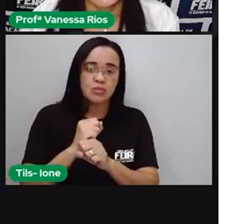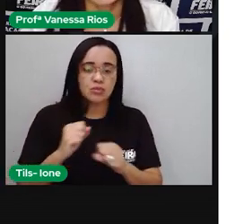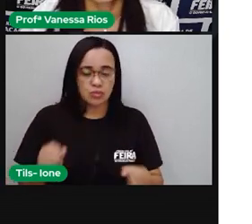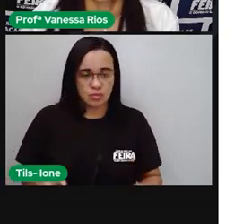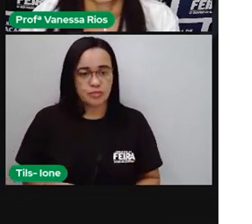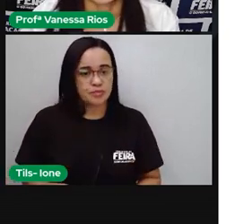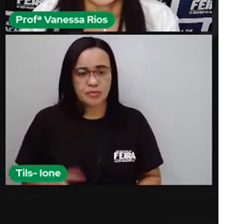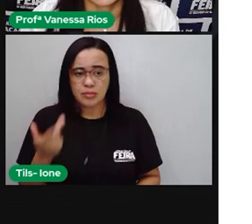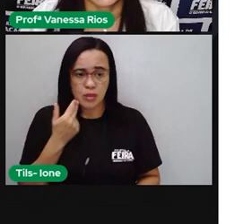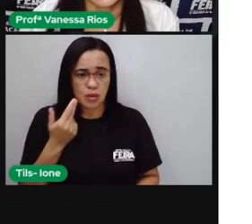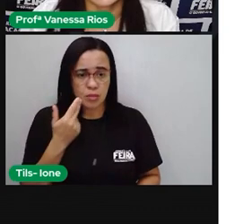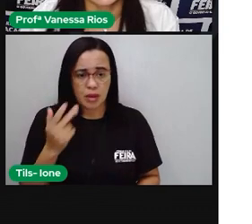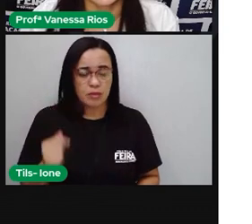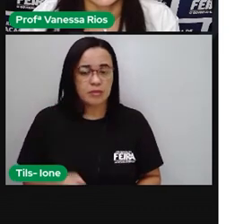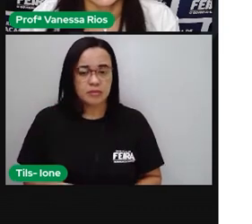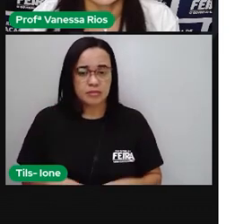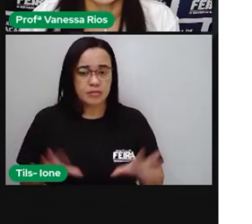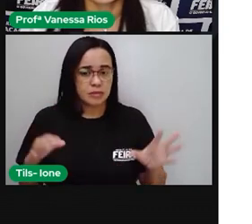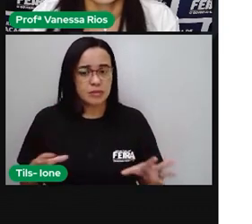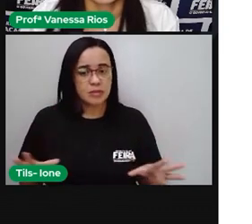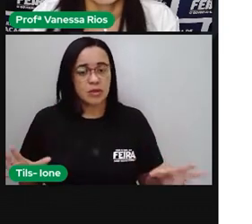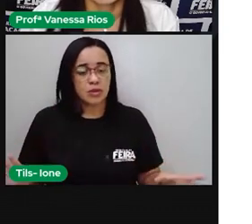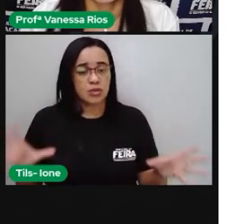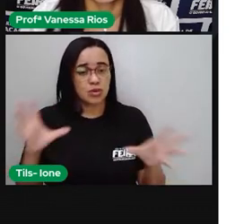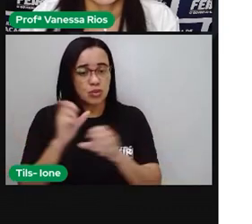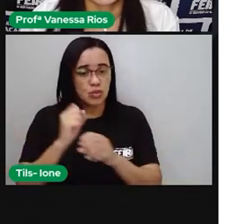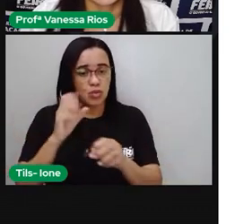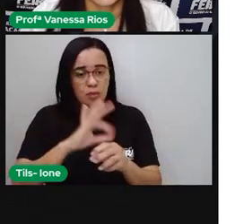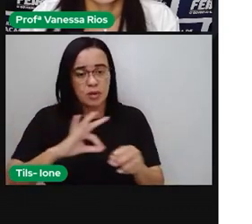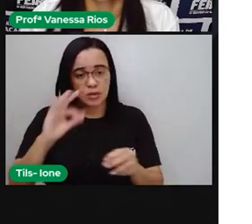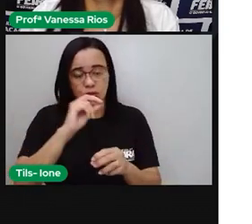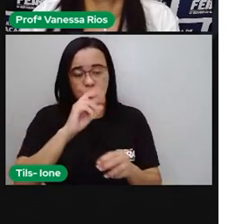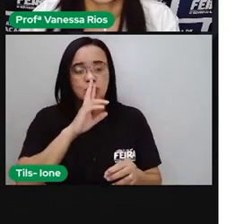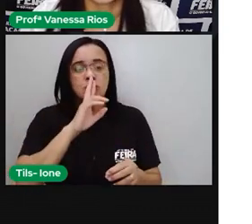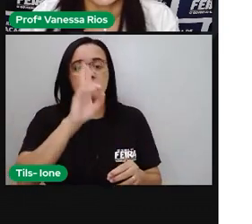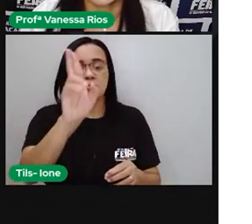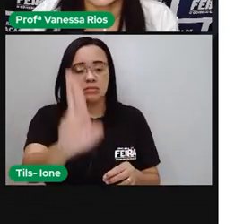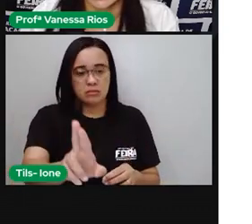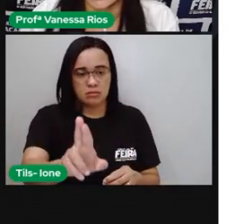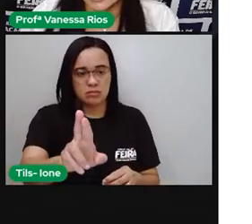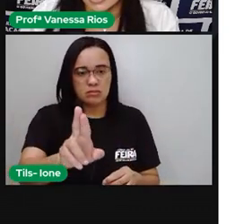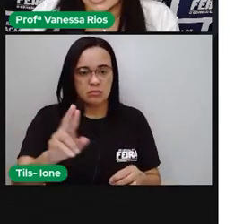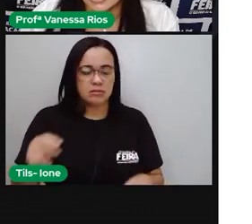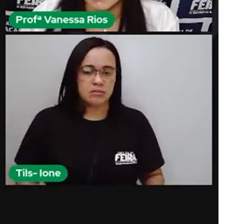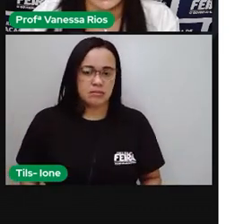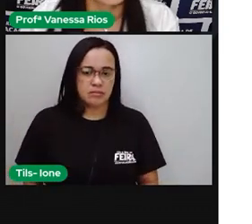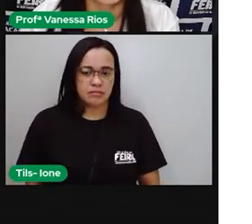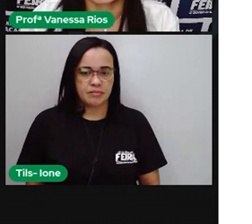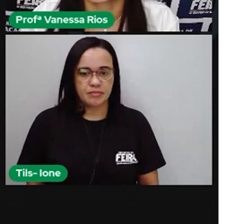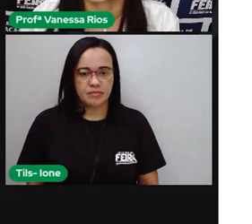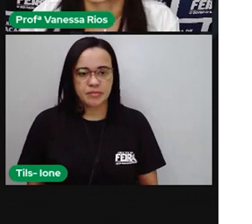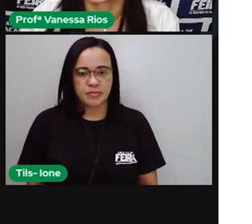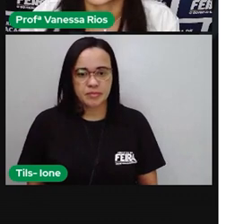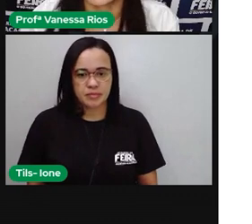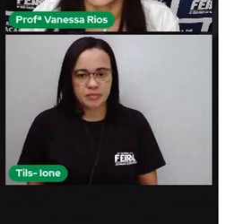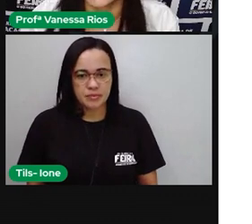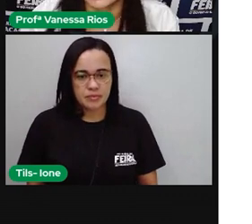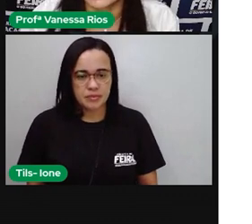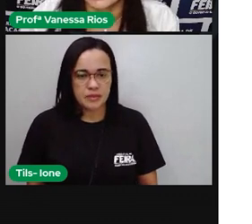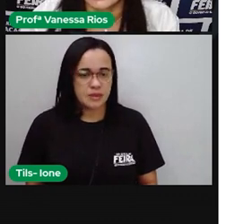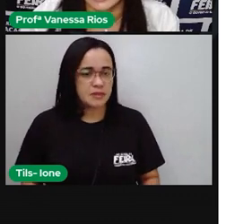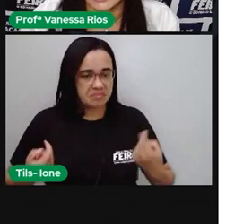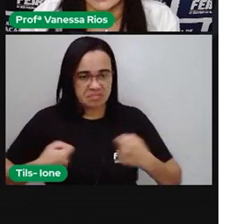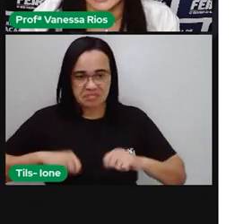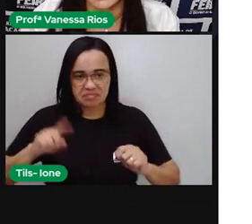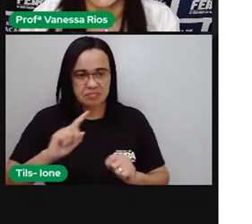mais 1 mais 2 que deu 6, 1 mais 8 mais 6 que deu 15, mas eu não coloco o